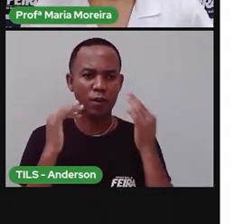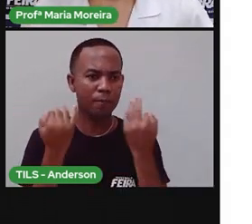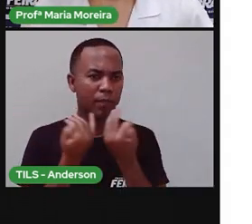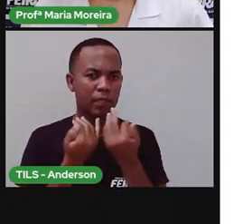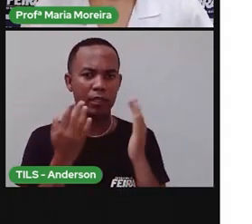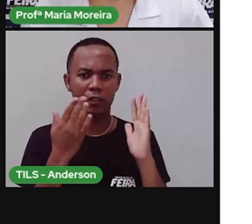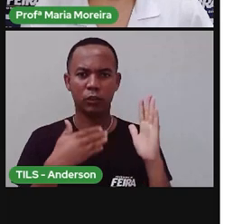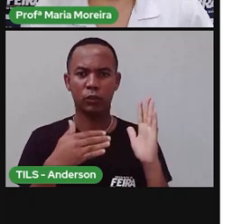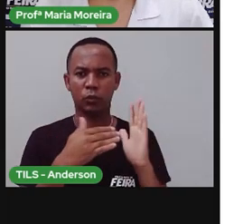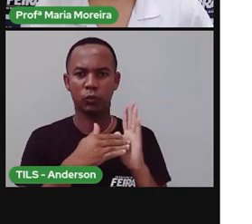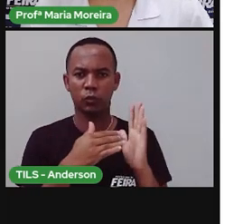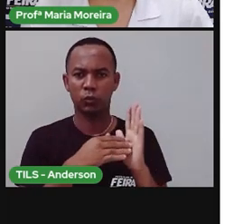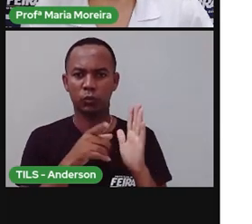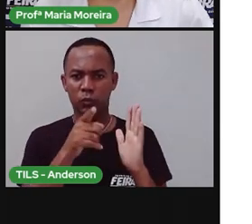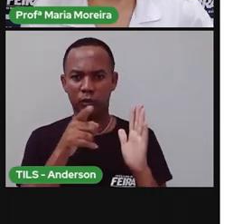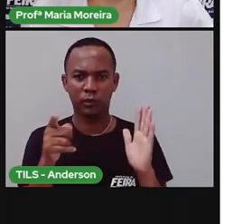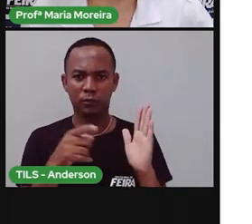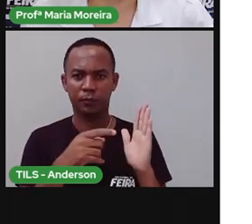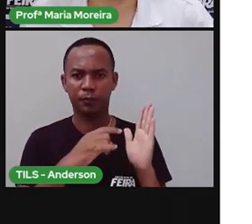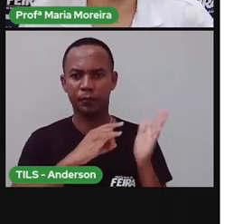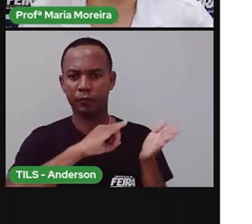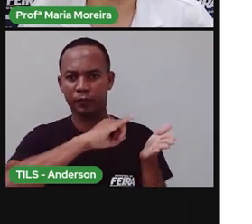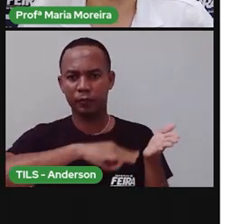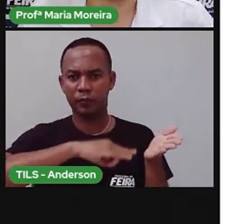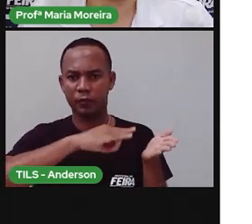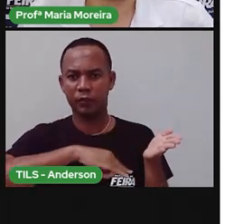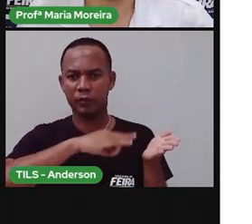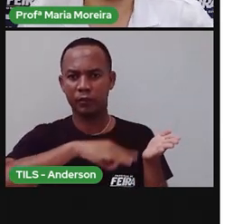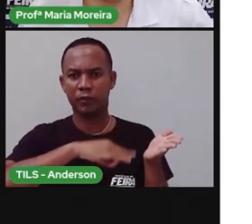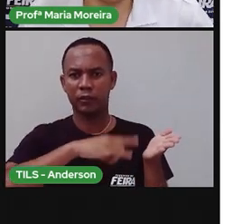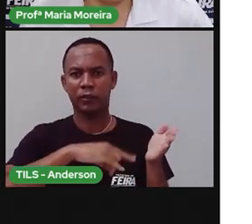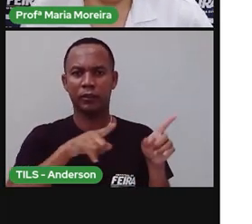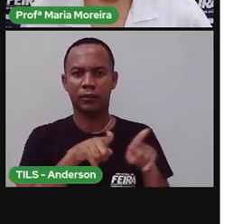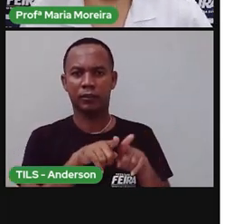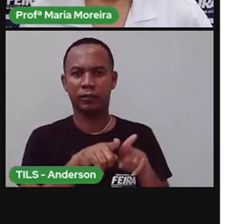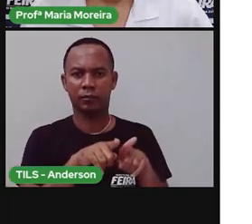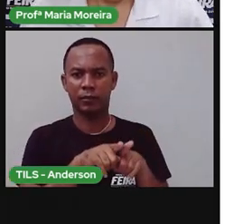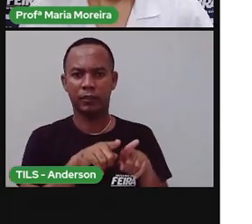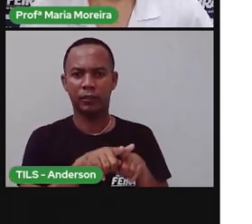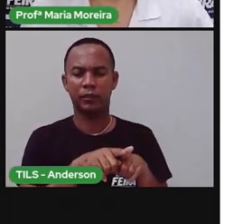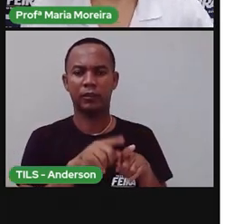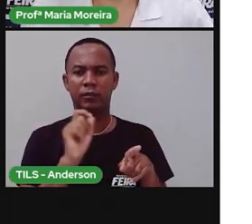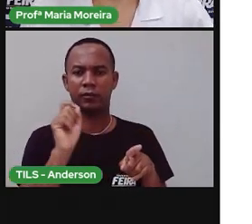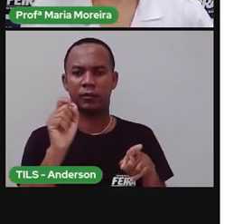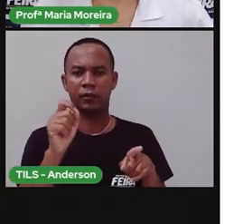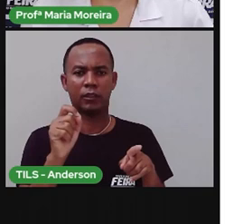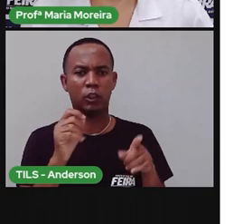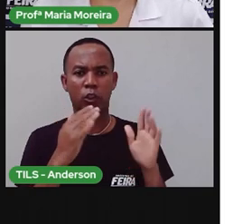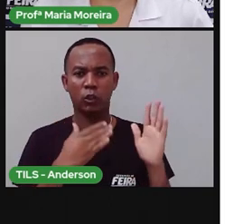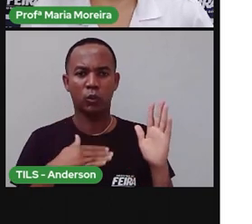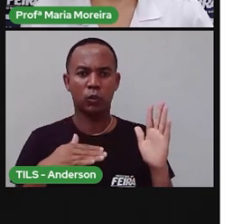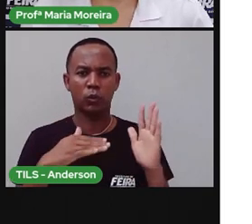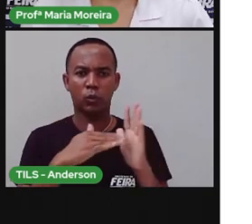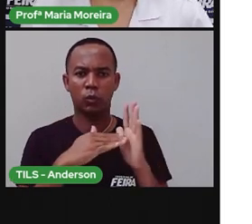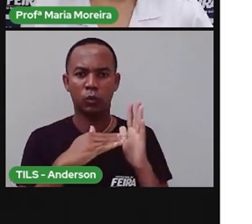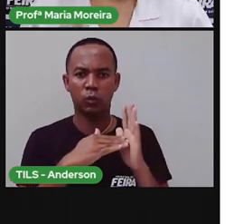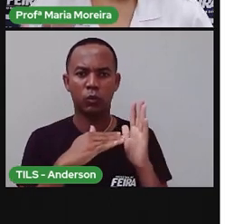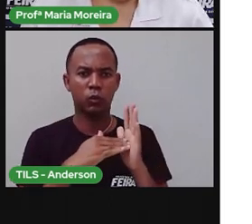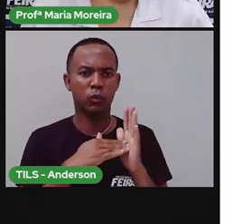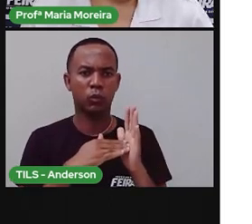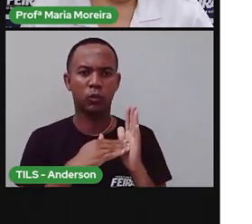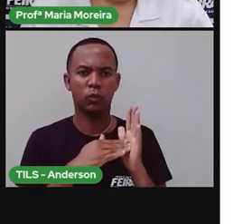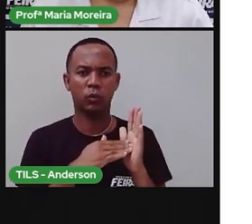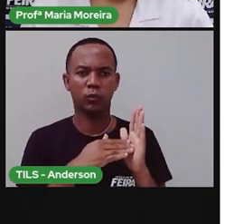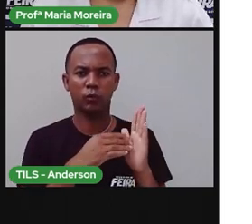fazer esse registro, é feita a emissão de um documento chamado de certidão de nascimento. Contendo todos esses dados. Inclusive,